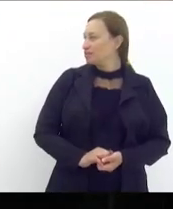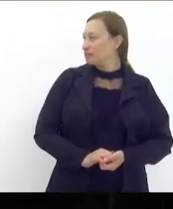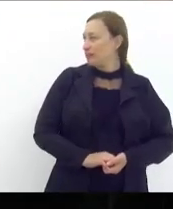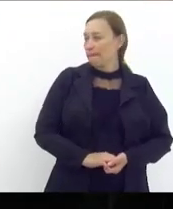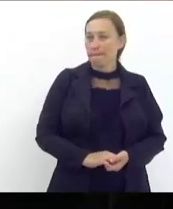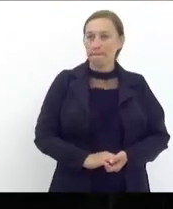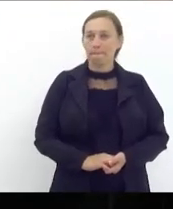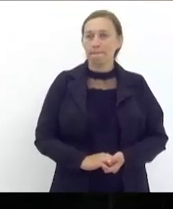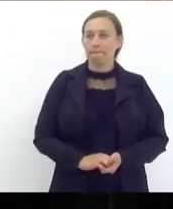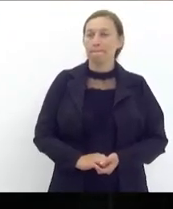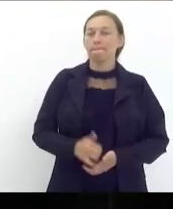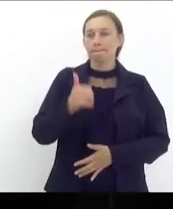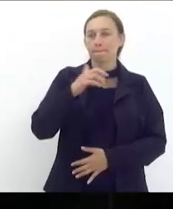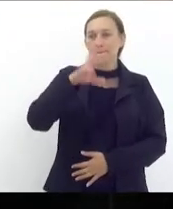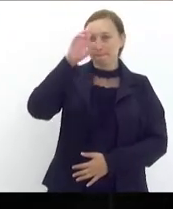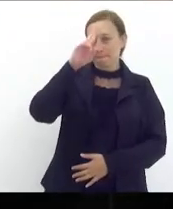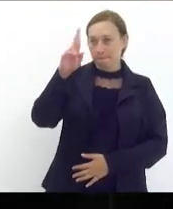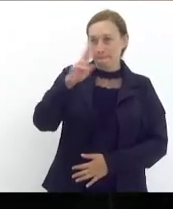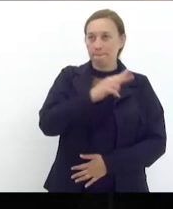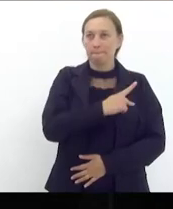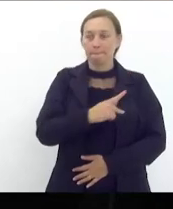senhora presidente